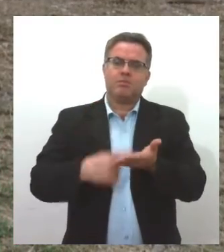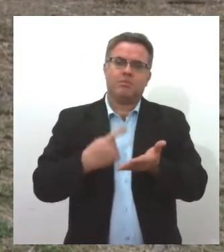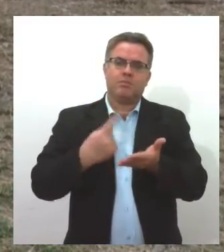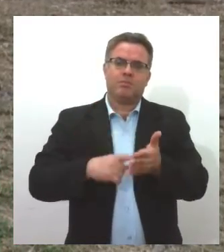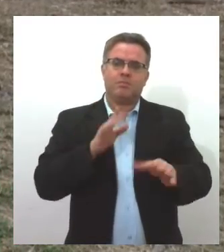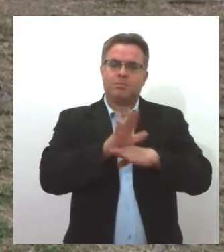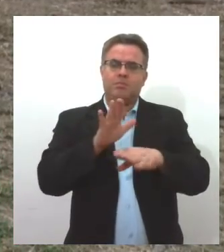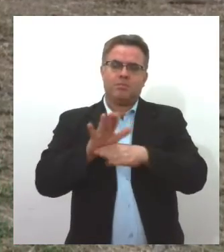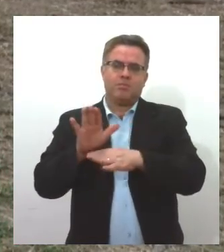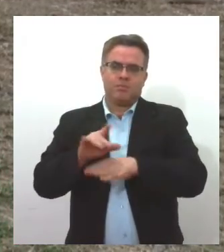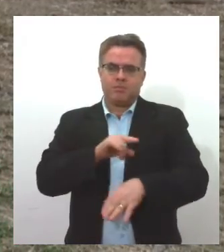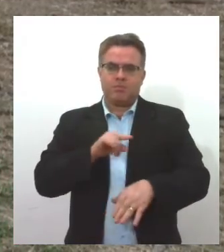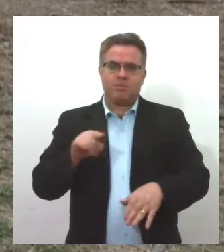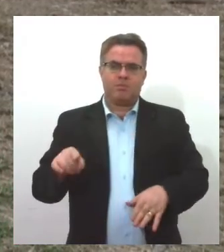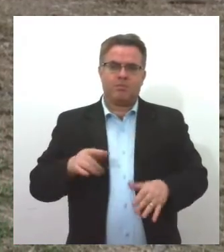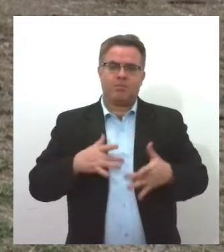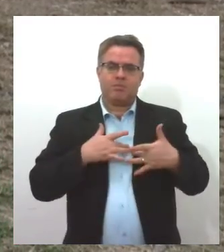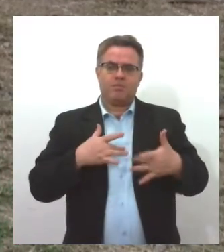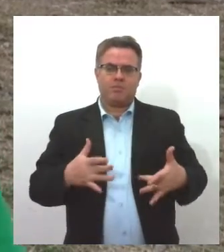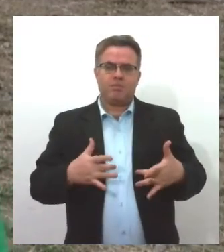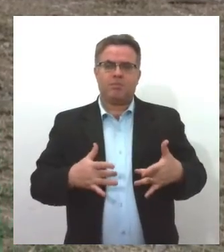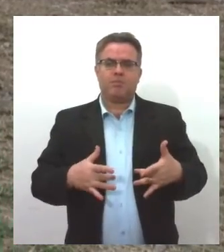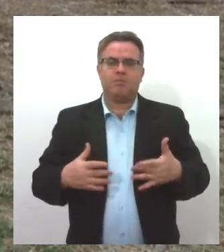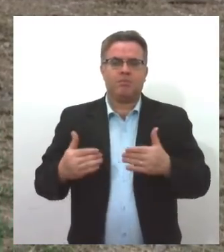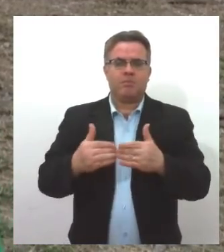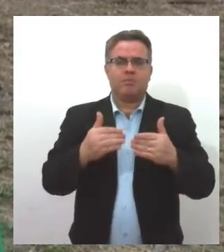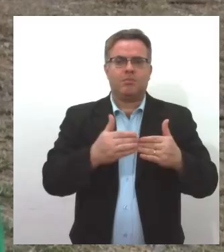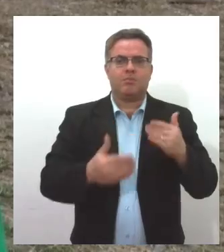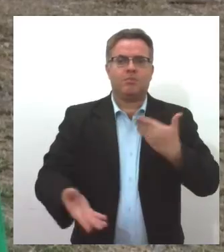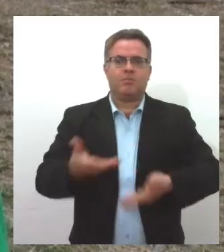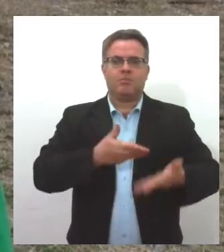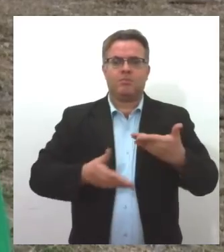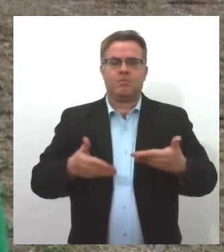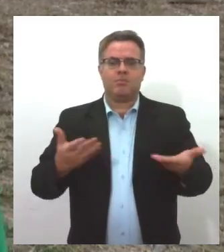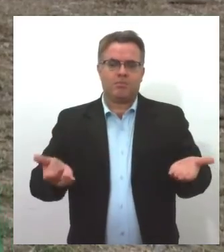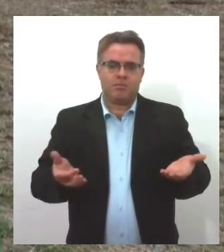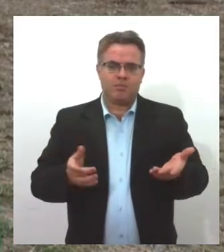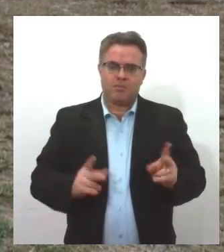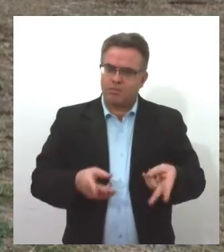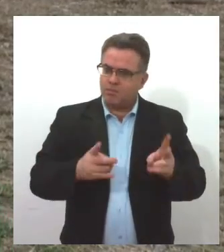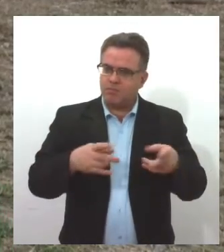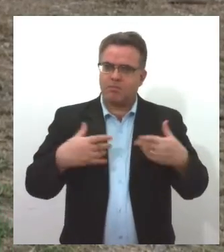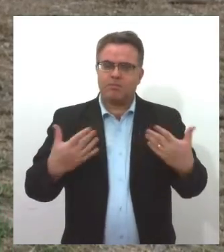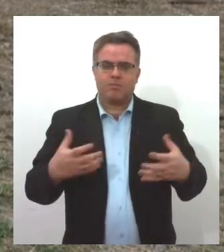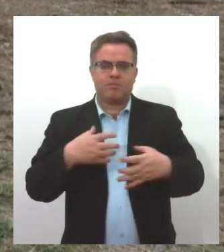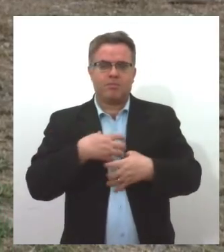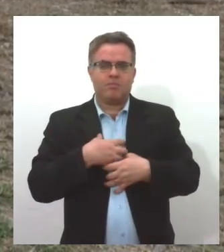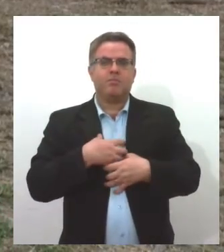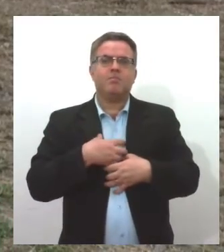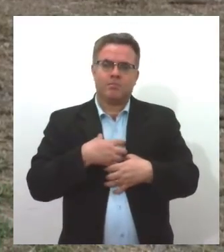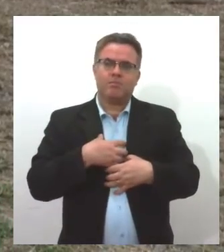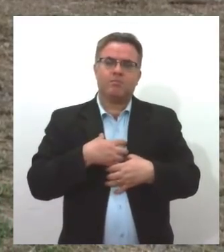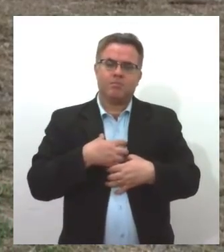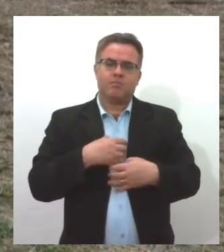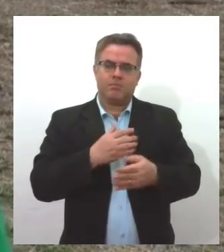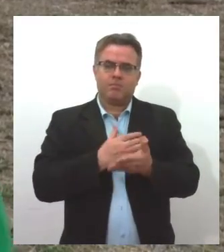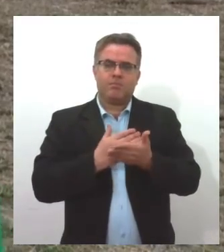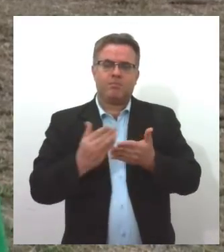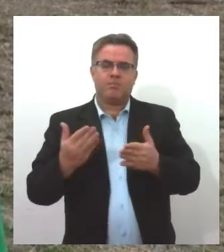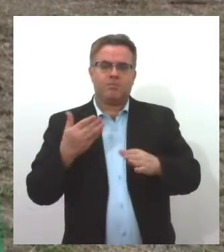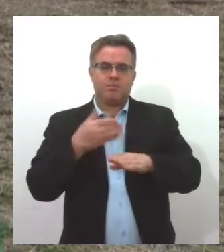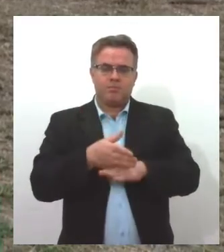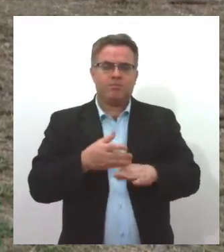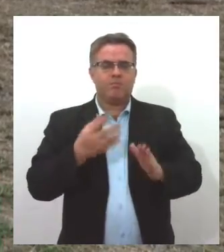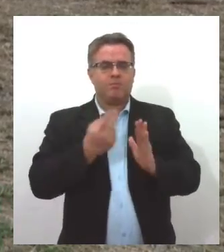porque você faz teoricamente sem receber nada em troca. Mas no fundo quando você está num projeto